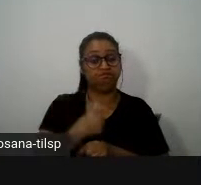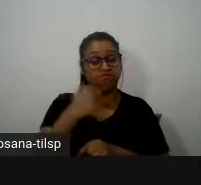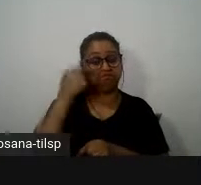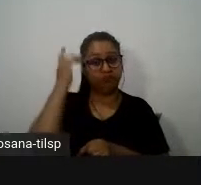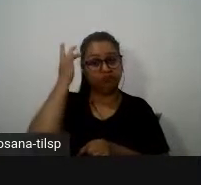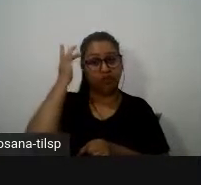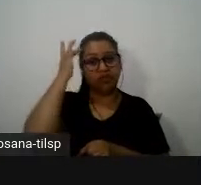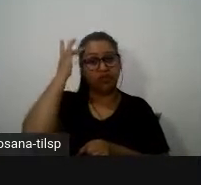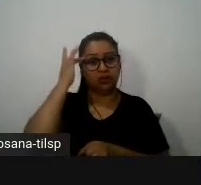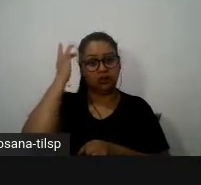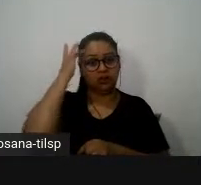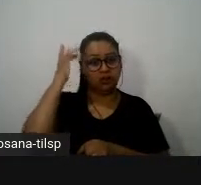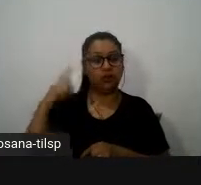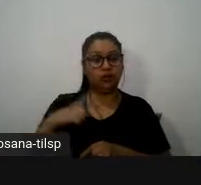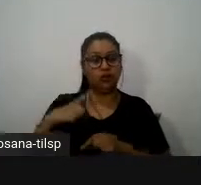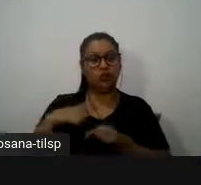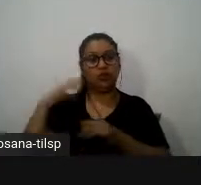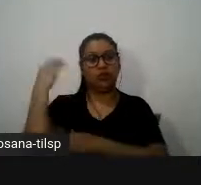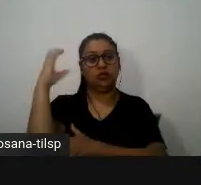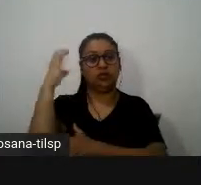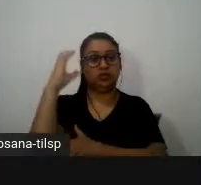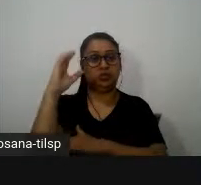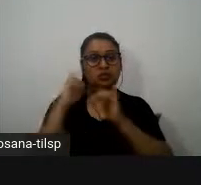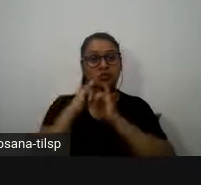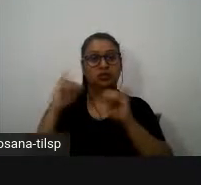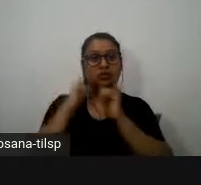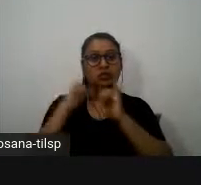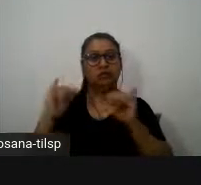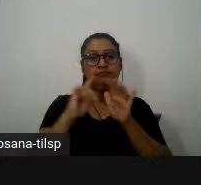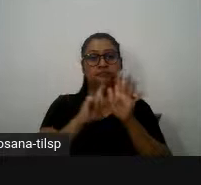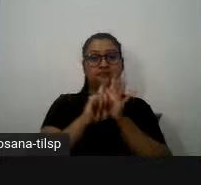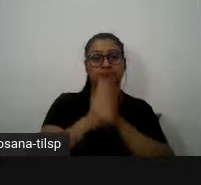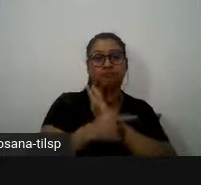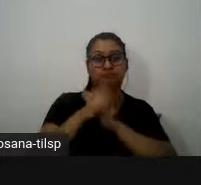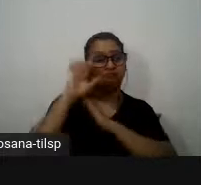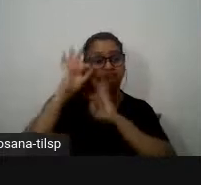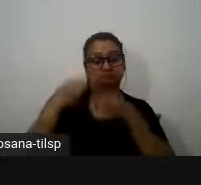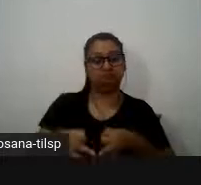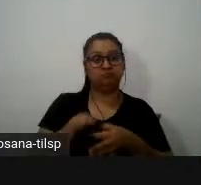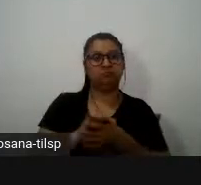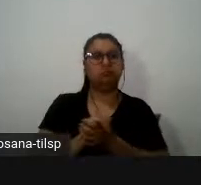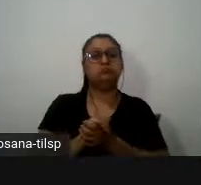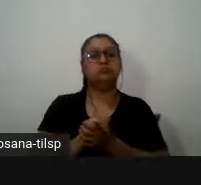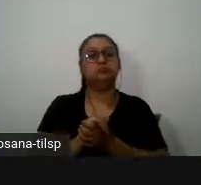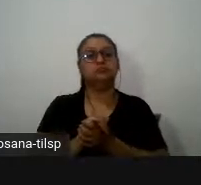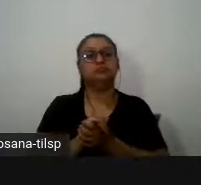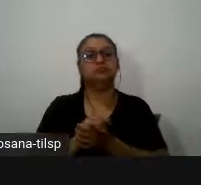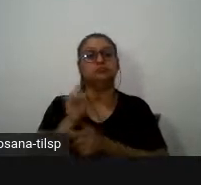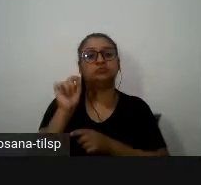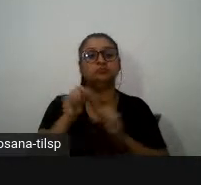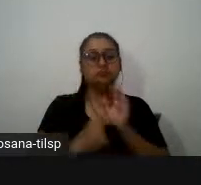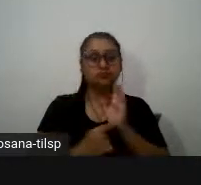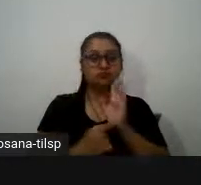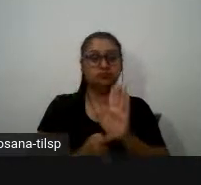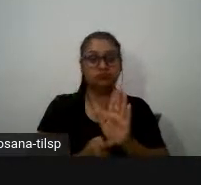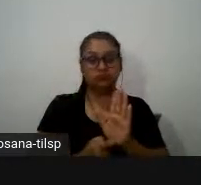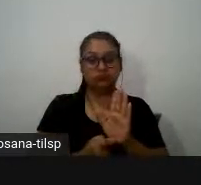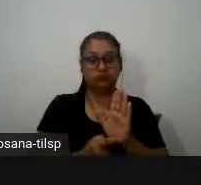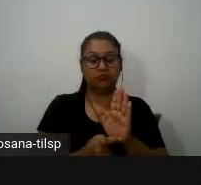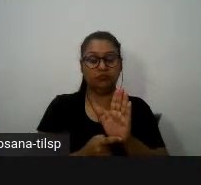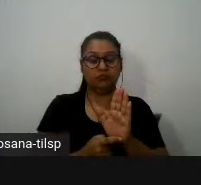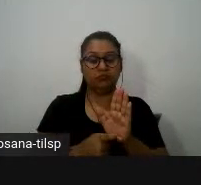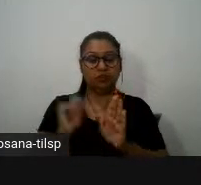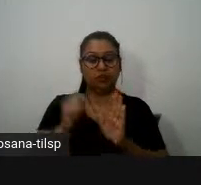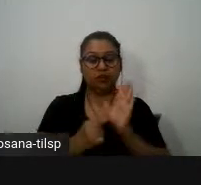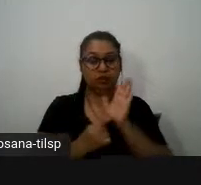questão da divulgação científica mas em termos de género não sabemos ao certo então aqui isto também nos convoca esta questão ainda